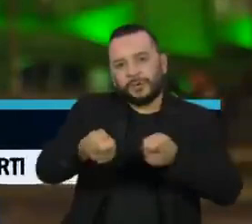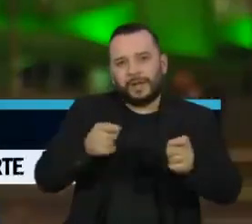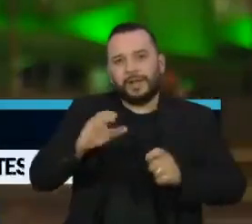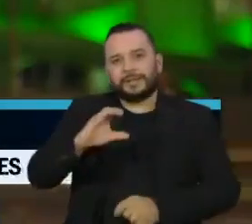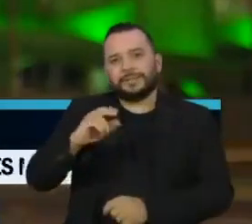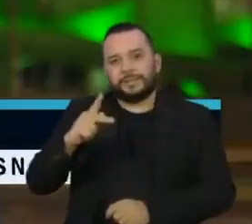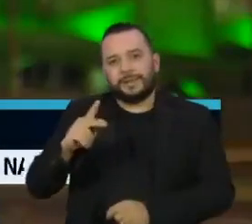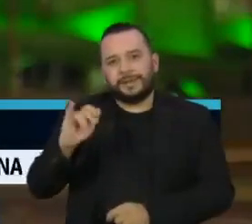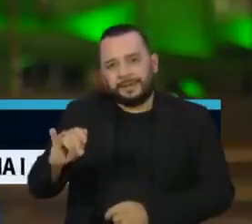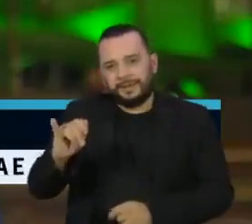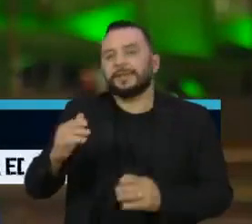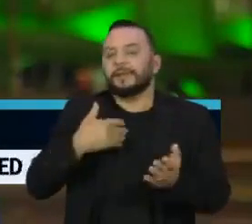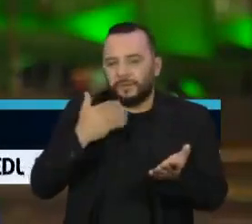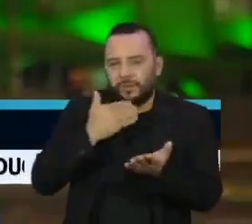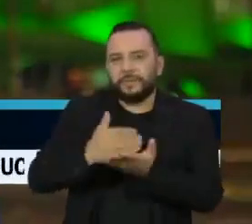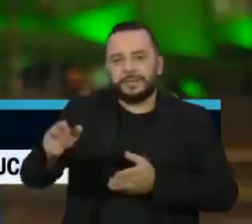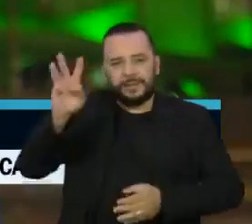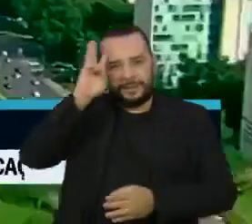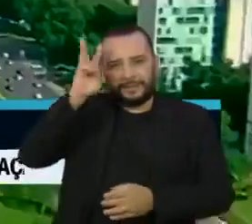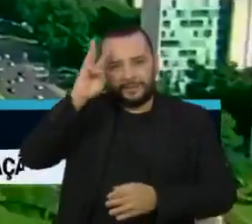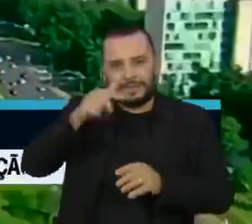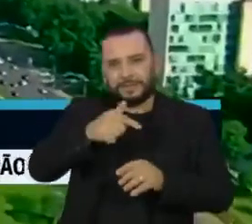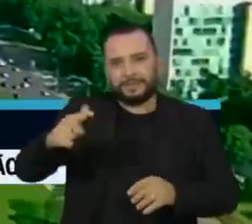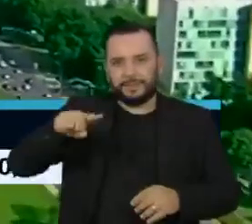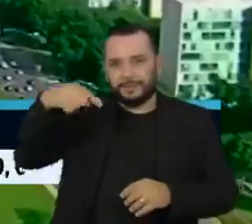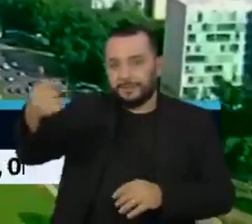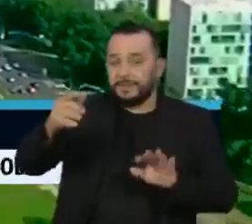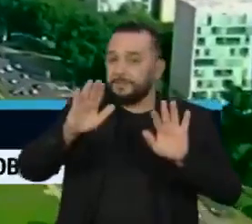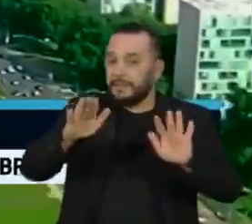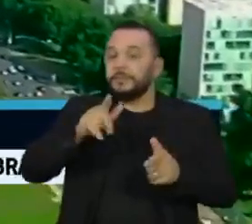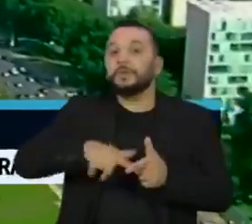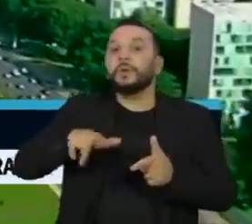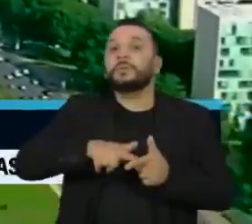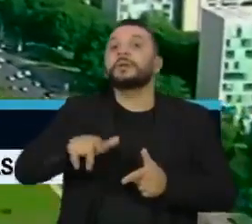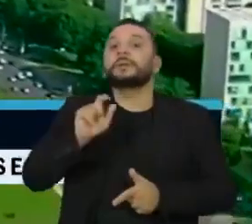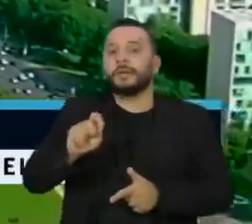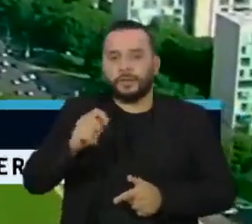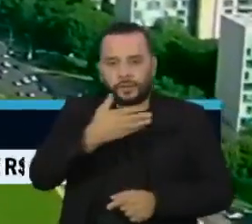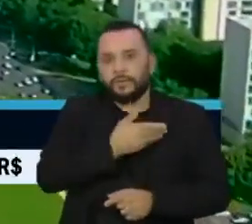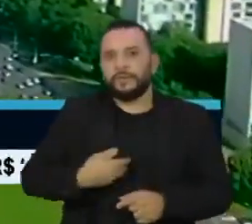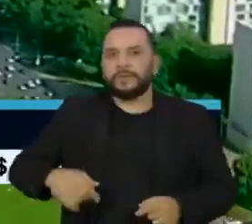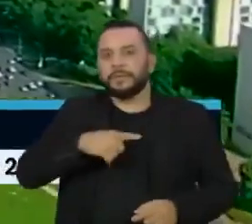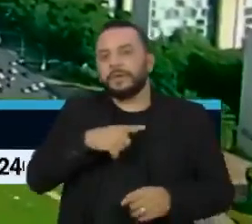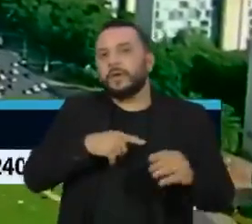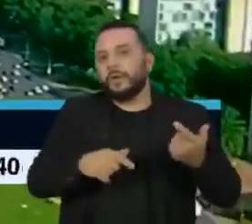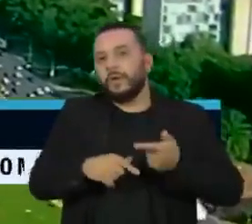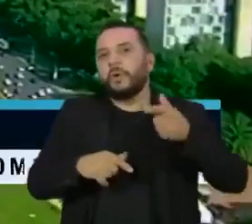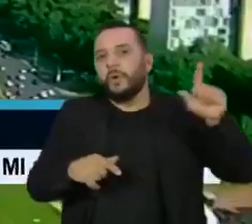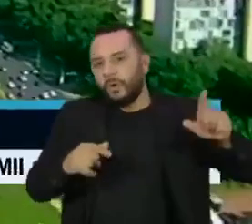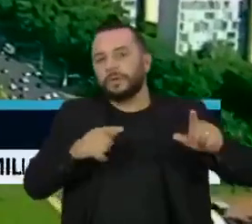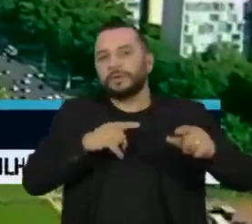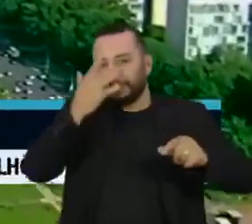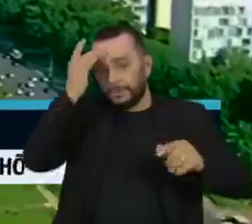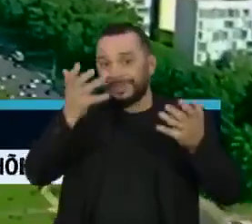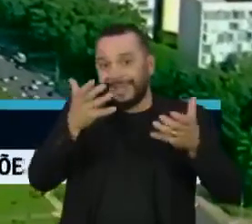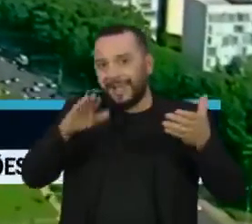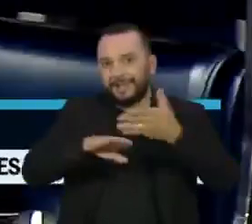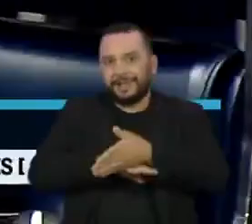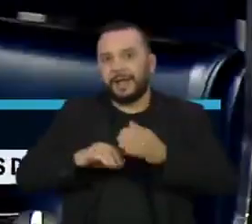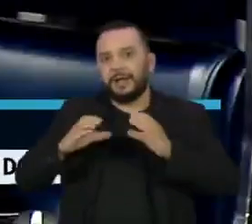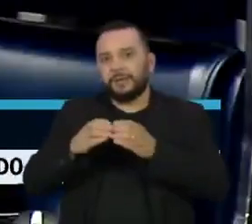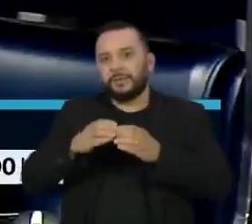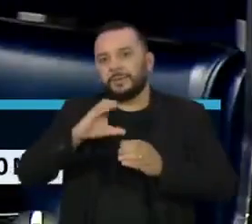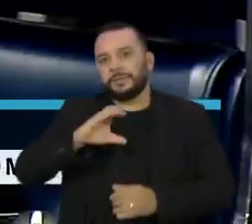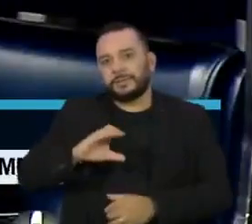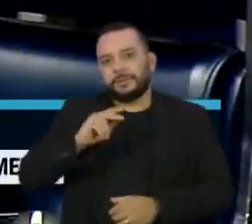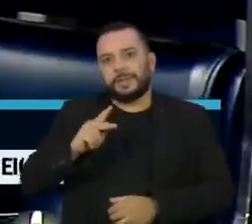que deve ser instalada na terça-feira da semana que vem. Mas o problema é que o governo também tem outras frentes de disputa. Uma das mais importantes